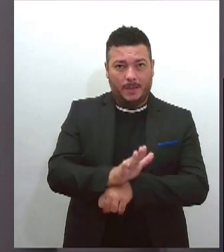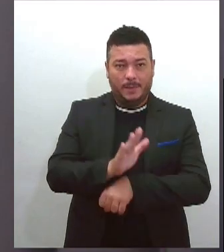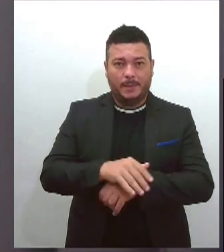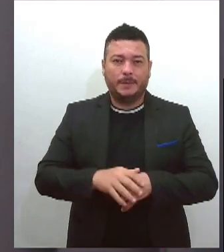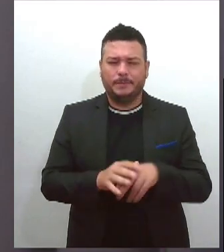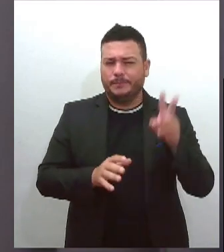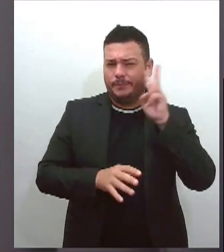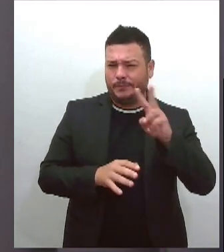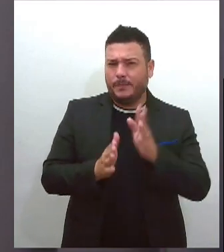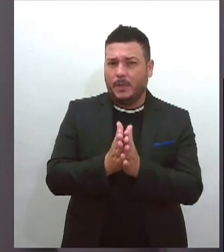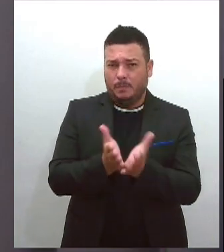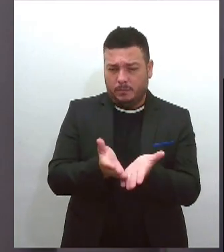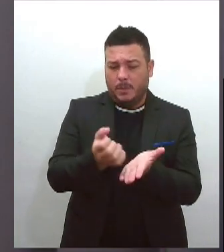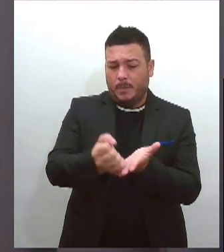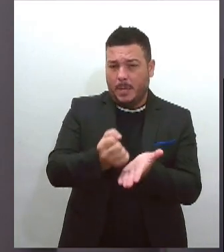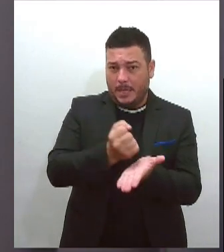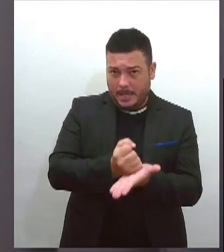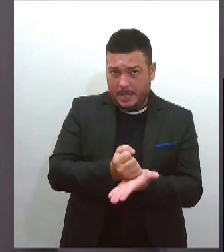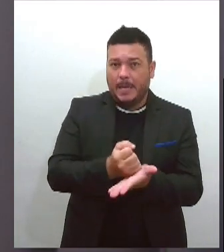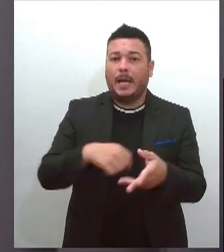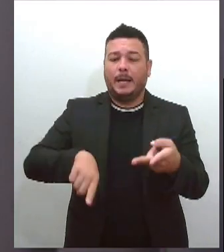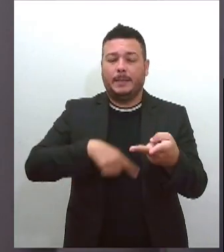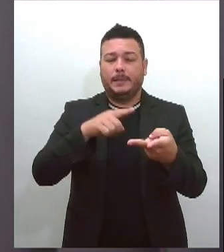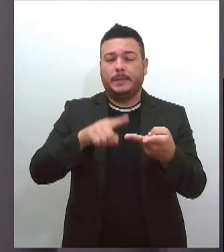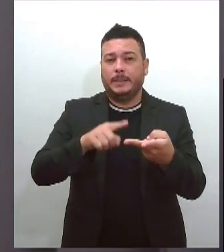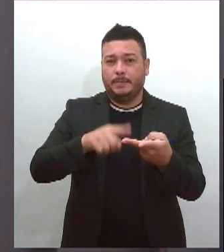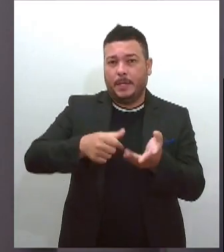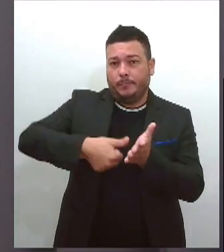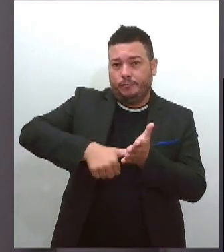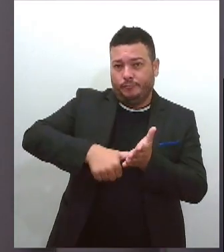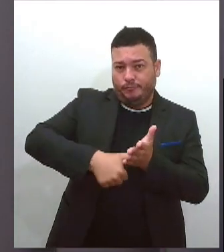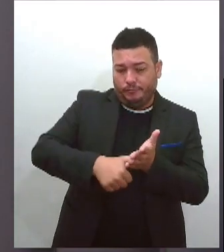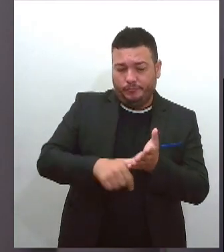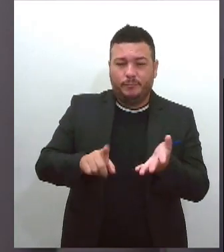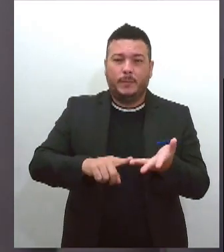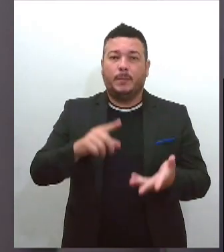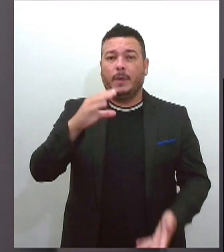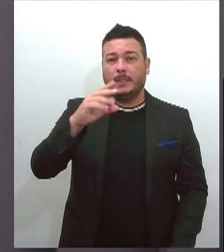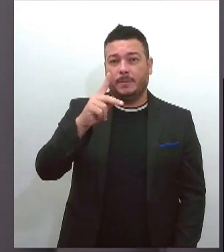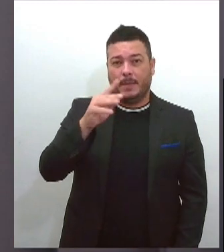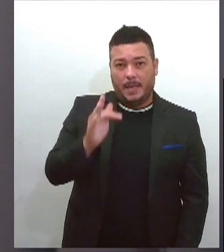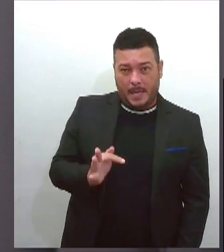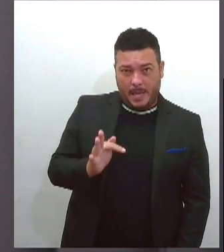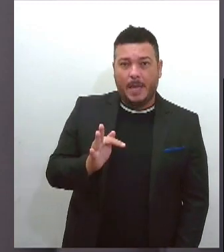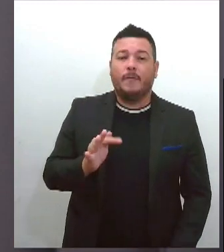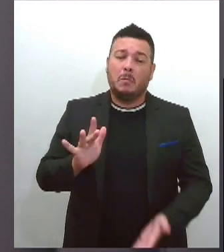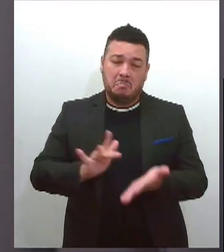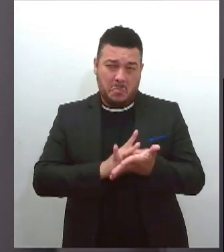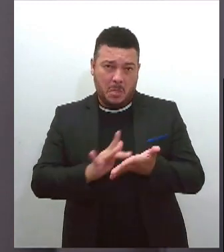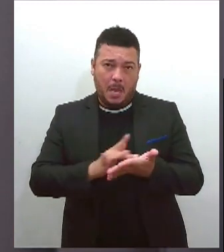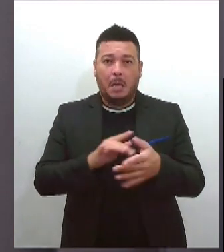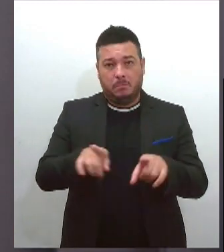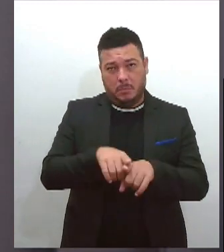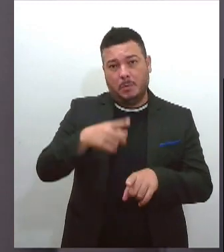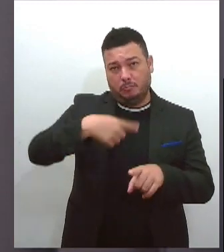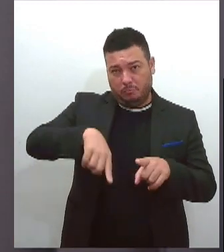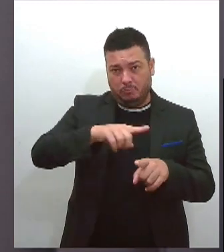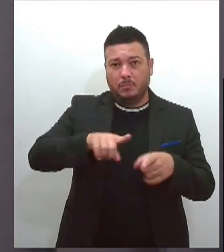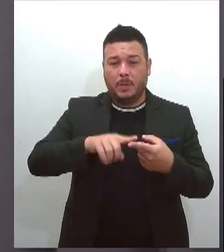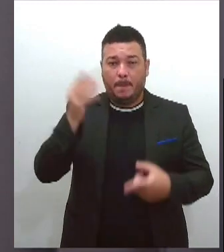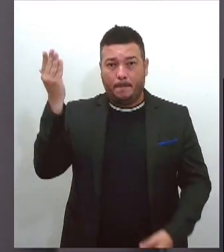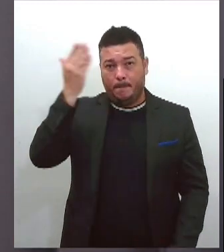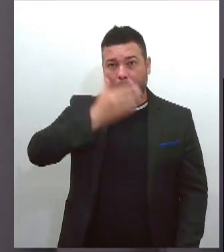levar os seguintes documentos, carteira de identidade, CPF, carteira de trabalho física ou digital, comprovante de residência